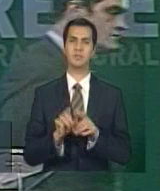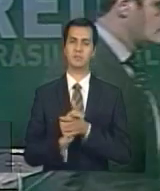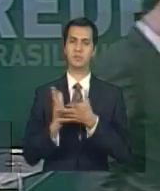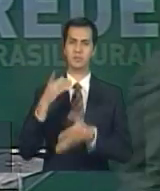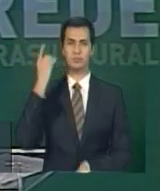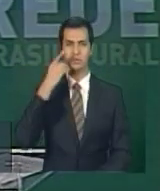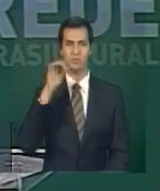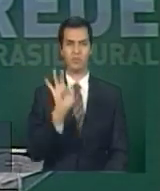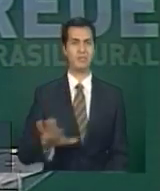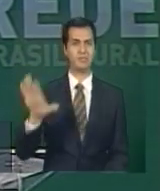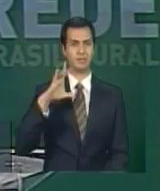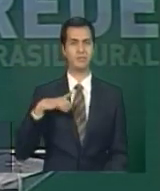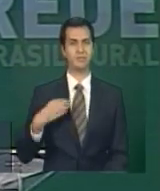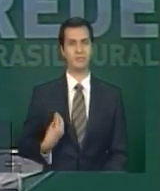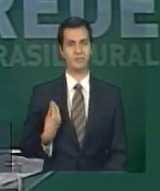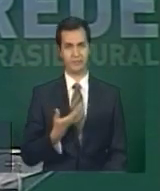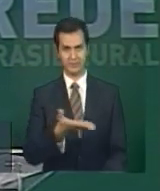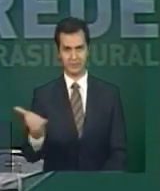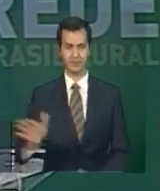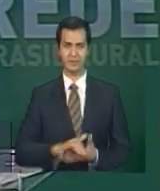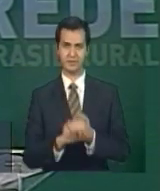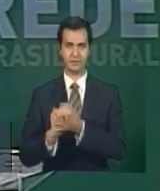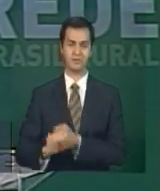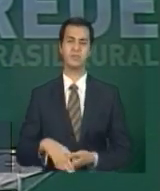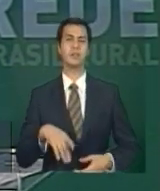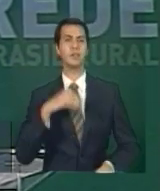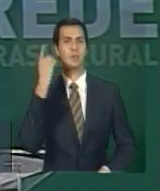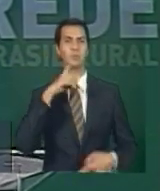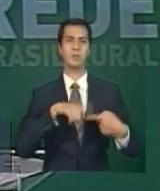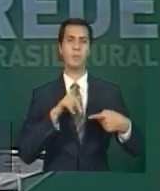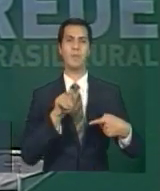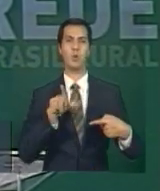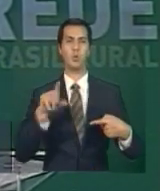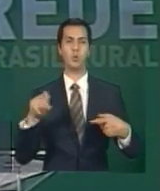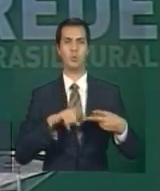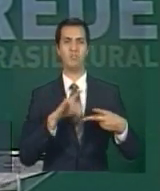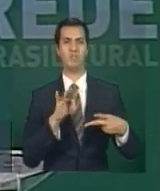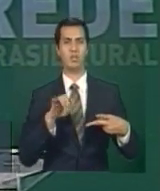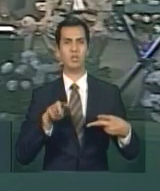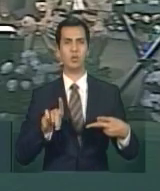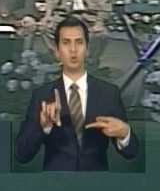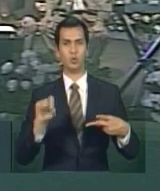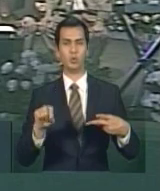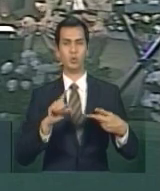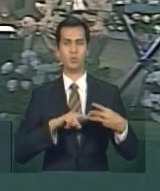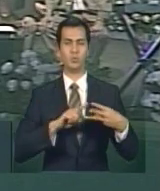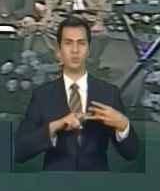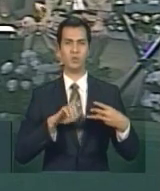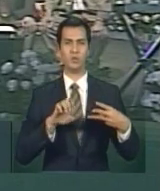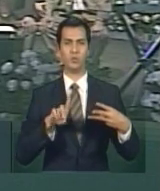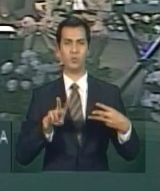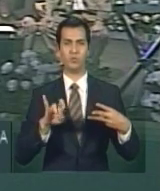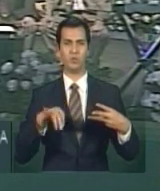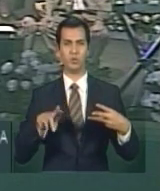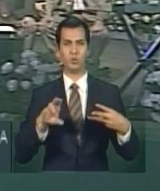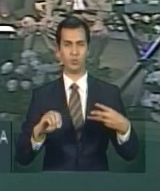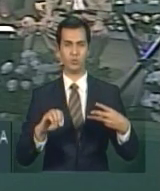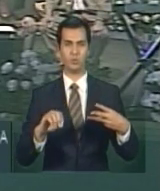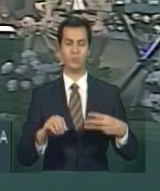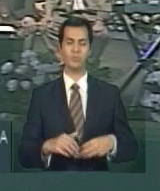prestigiam esse ato, deputado Paulo Pimenta, deputado Fernando Marrone, deputado Elvino Bongás,